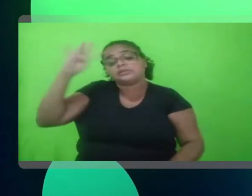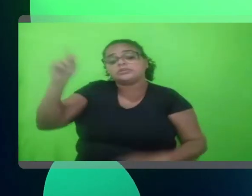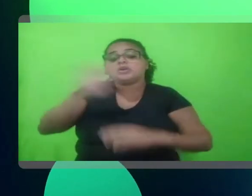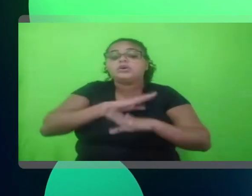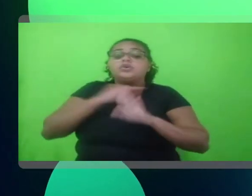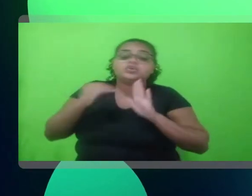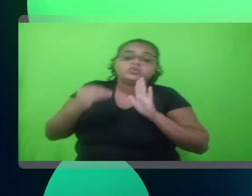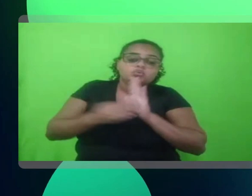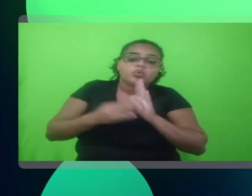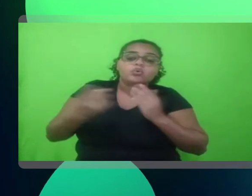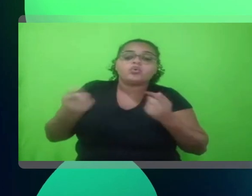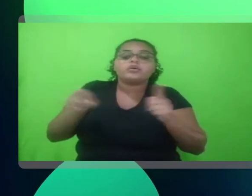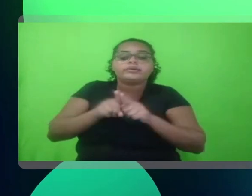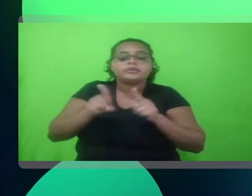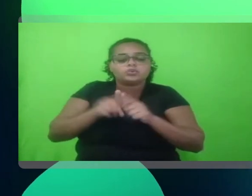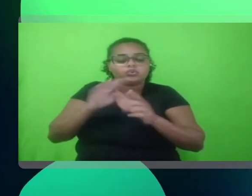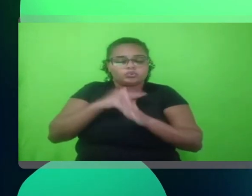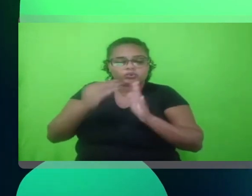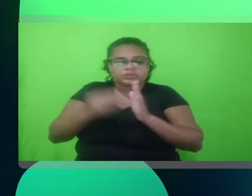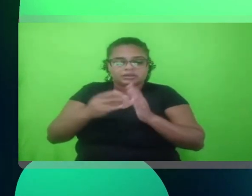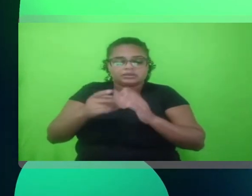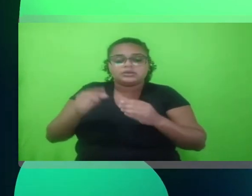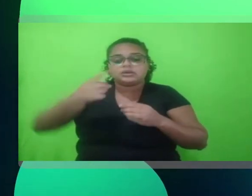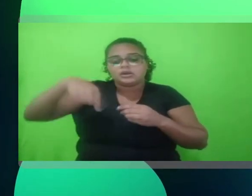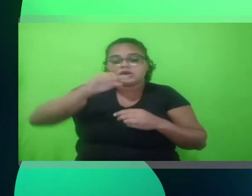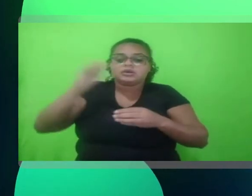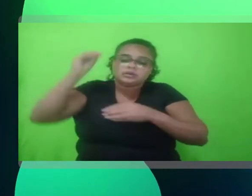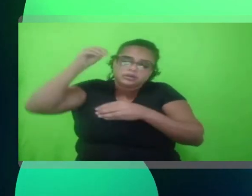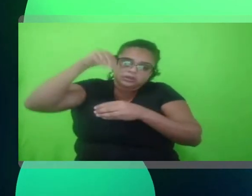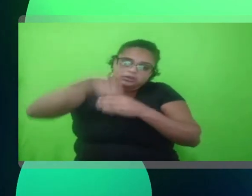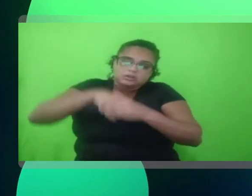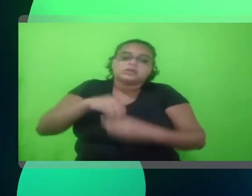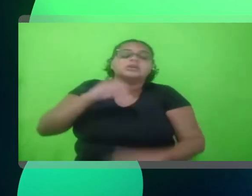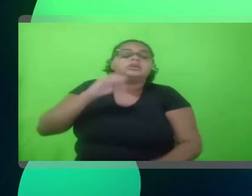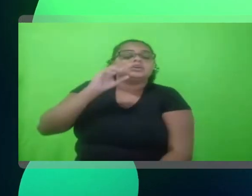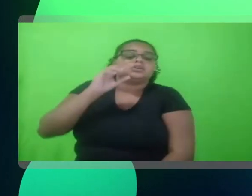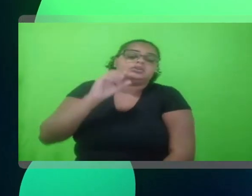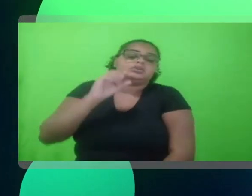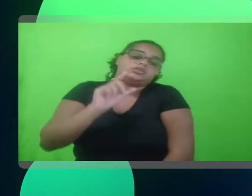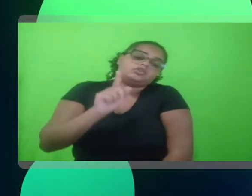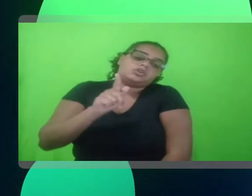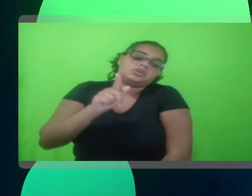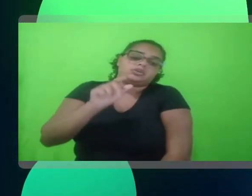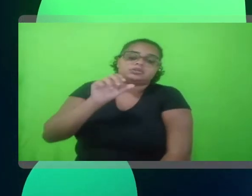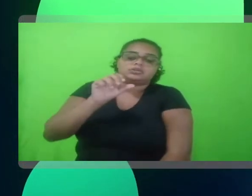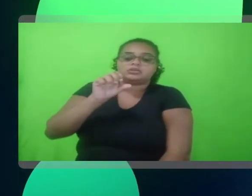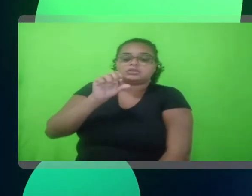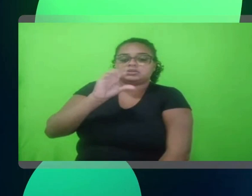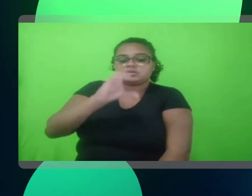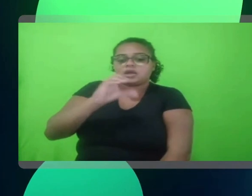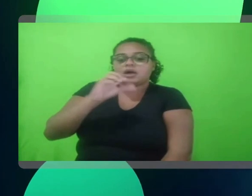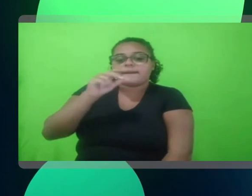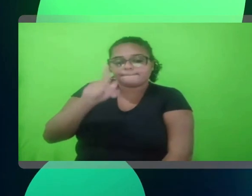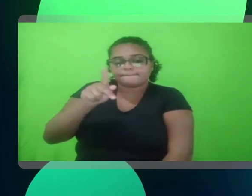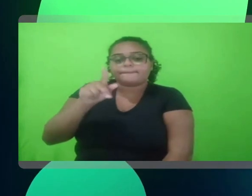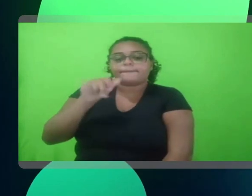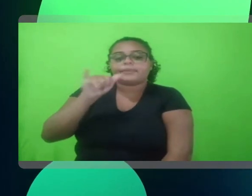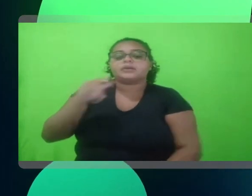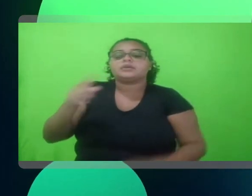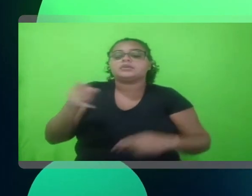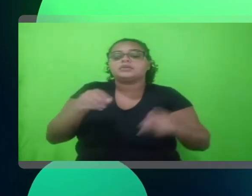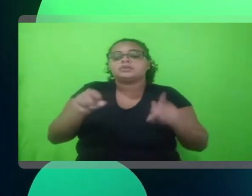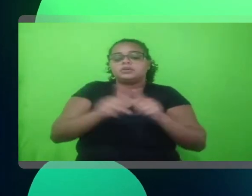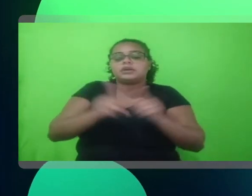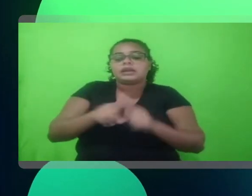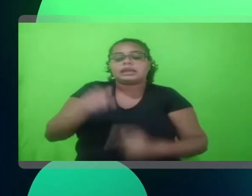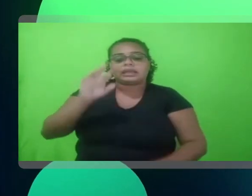Pensando em toda a parte de infraestrutura, a gente está dentro do GCP, do Google Cloud Platform, e para análise